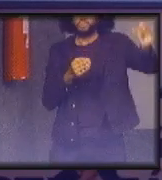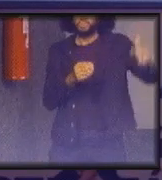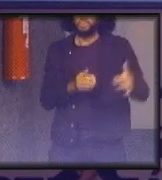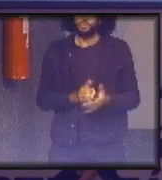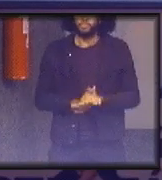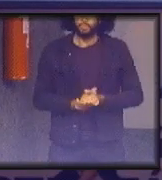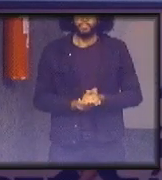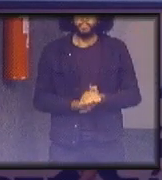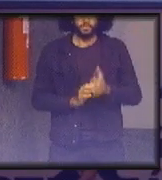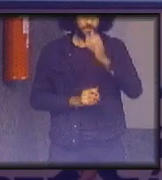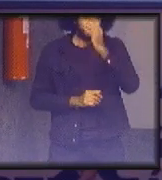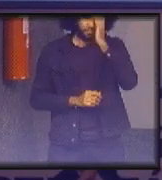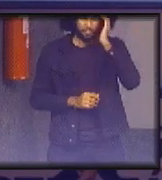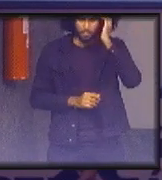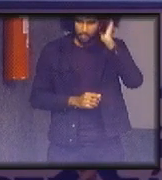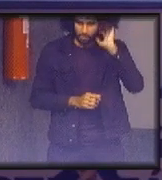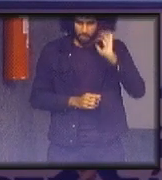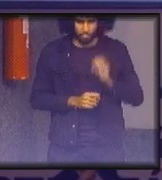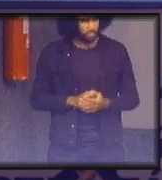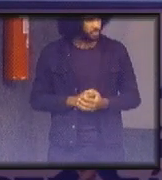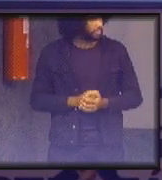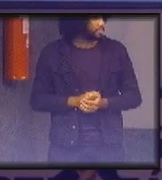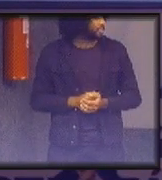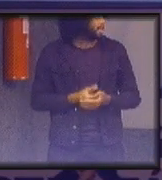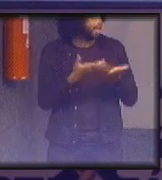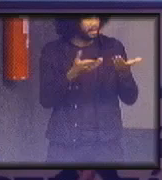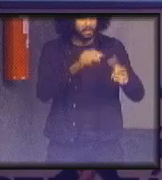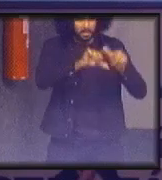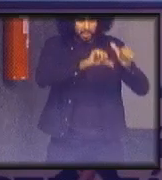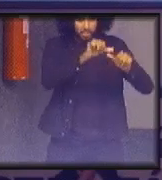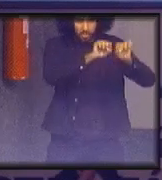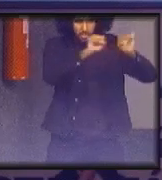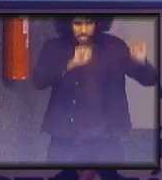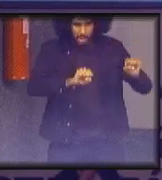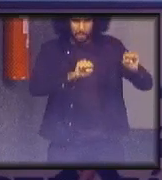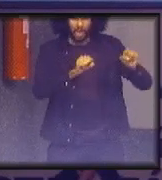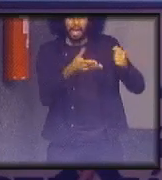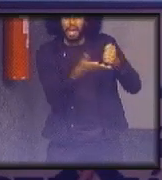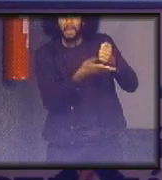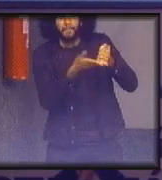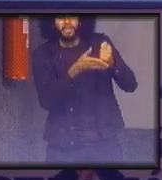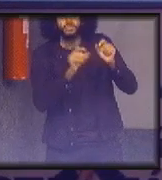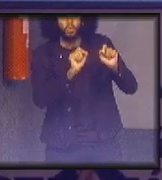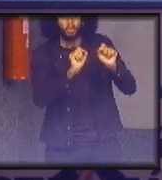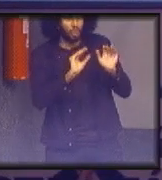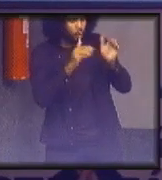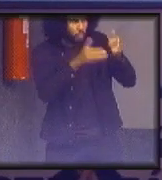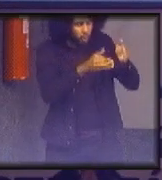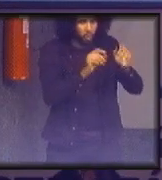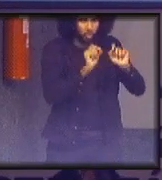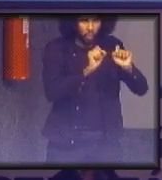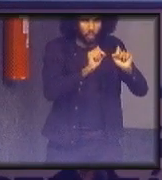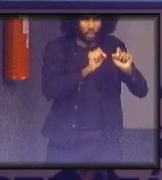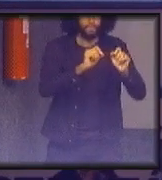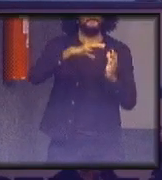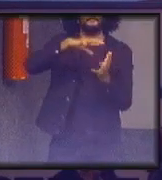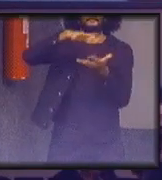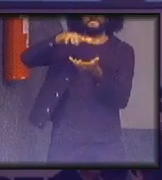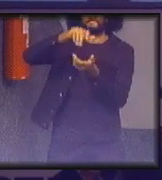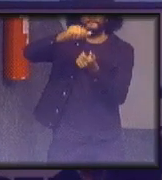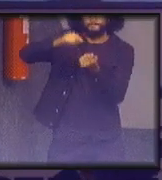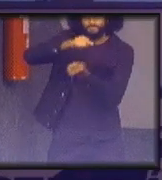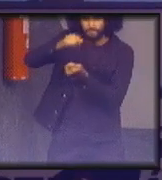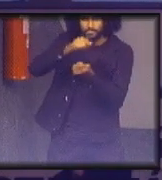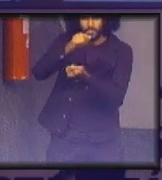essa inovação sistêmica ela tem como base como foco a sustentabilidade como